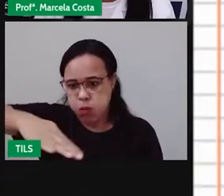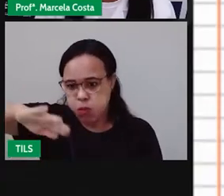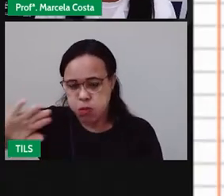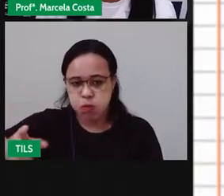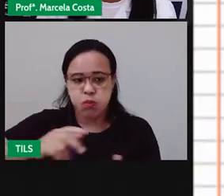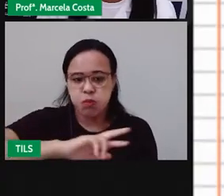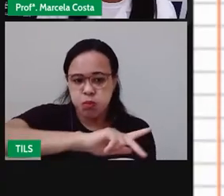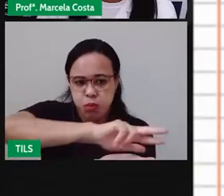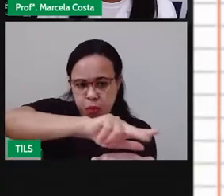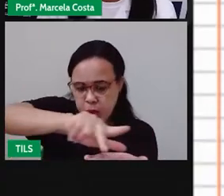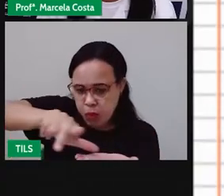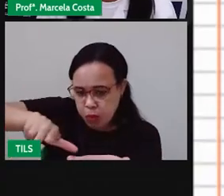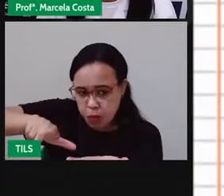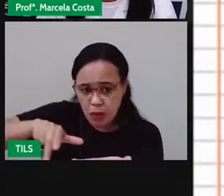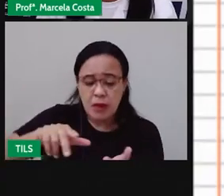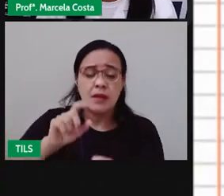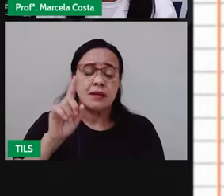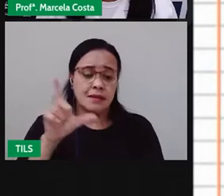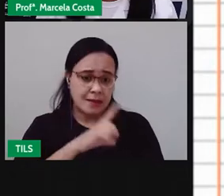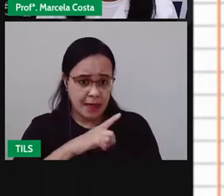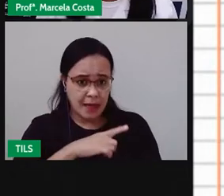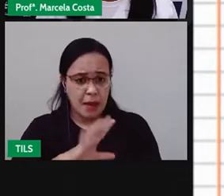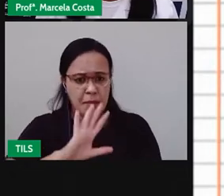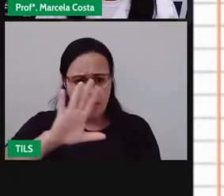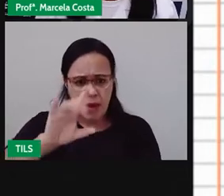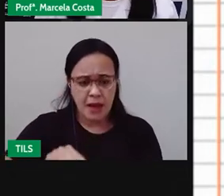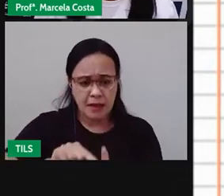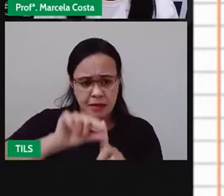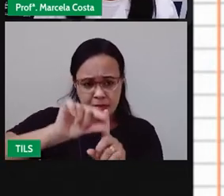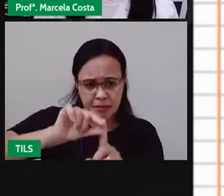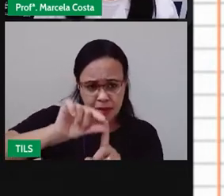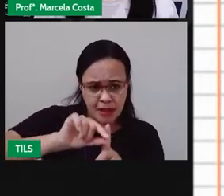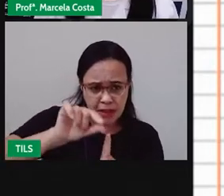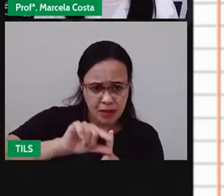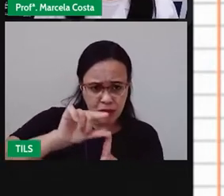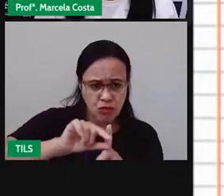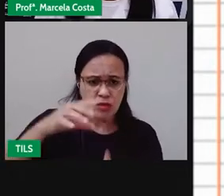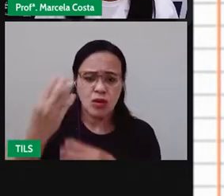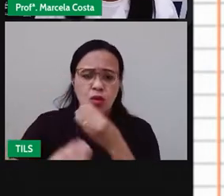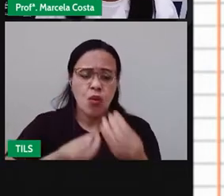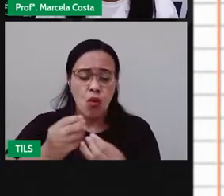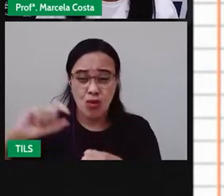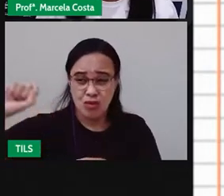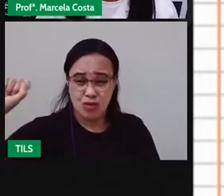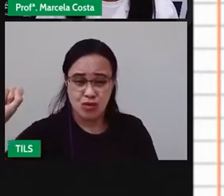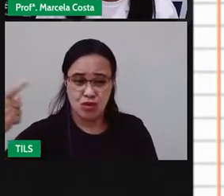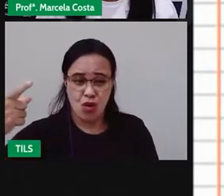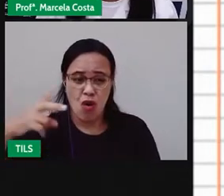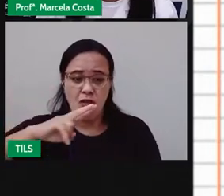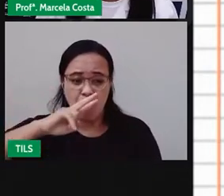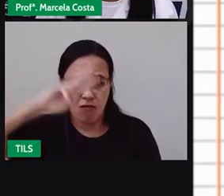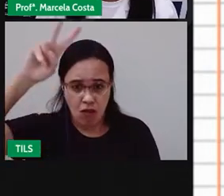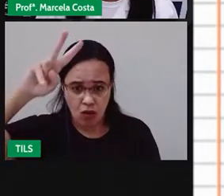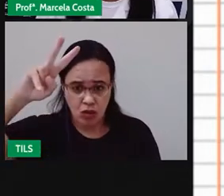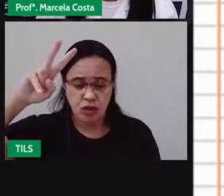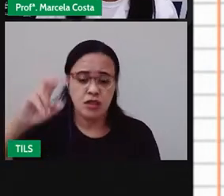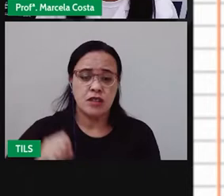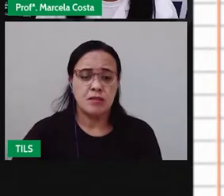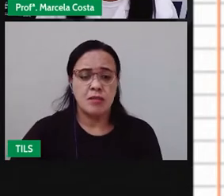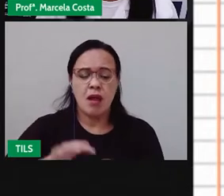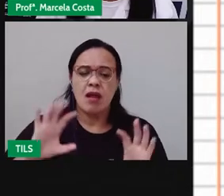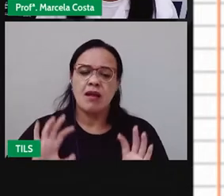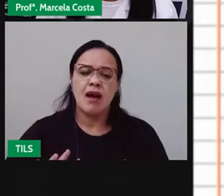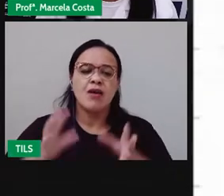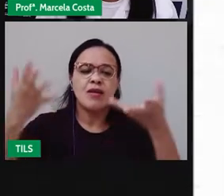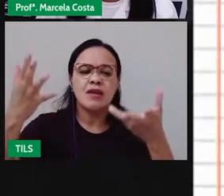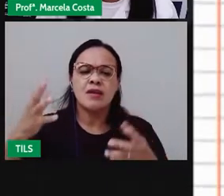com altitudes inferiores àquelas que a circundam, assim como a existência de serras e chapadas. O clima